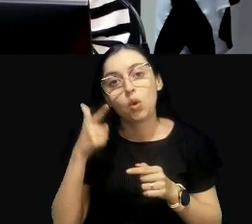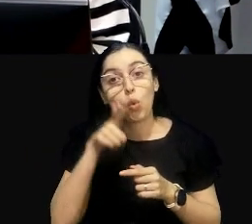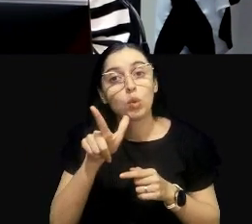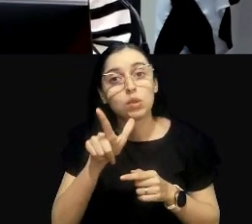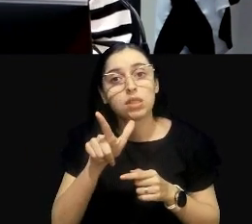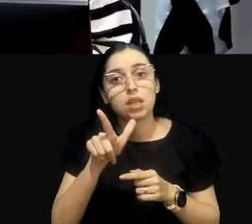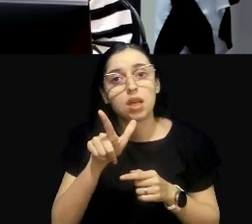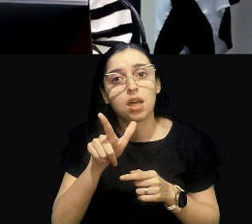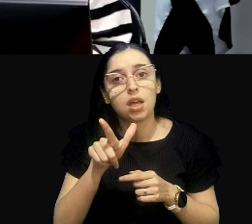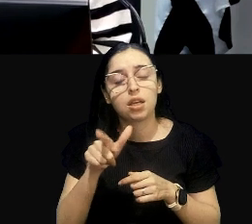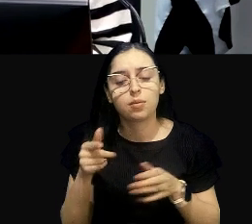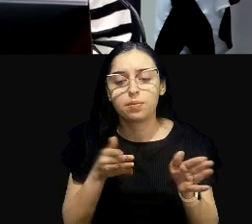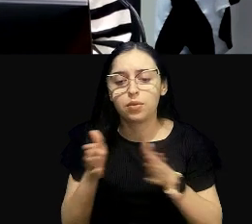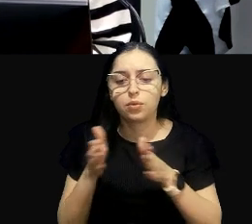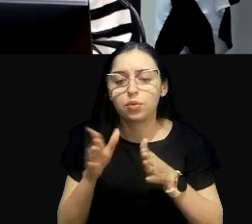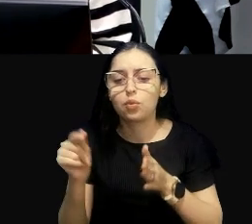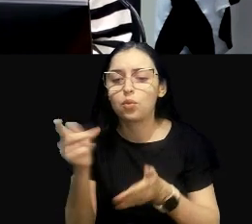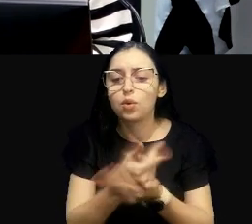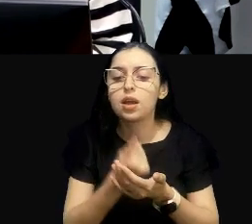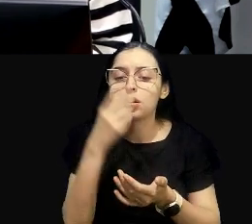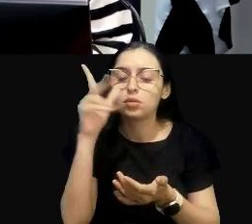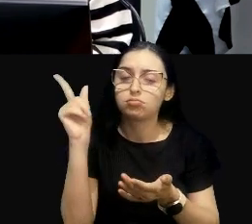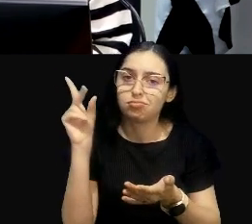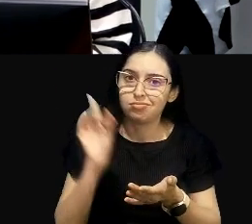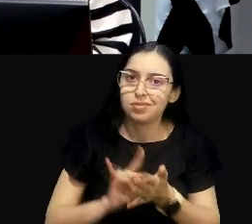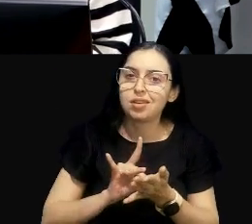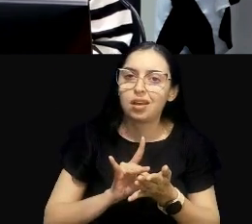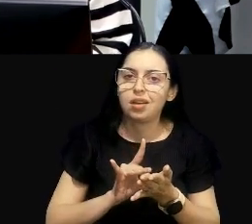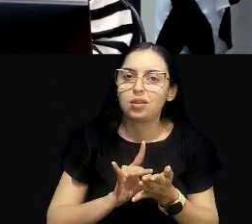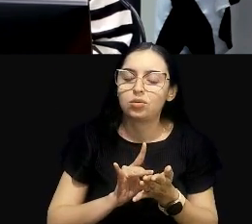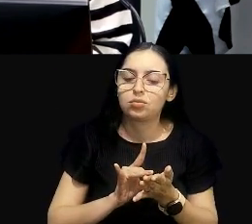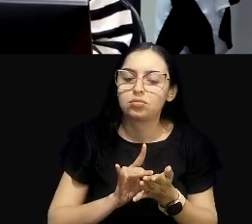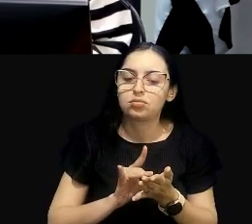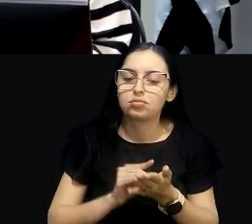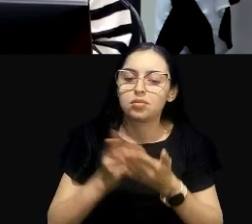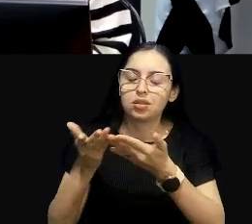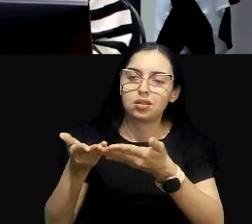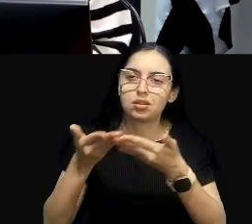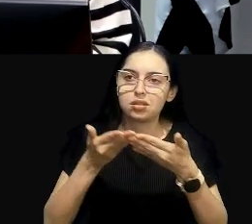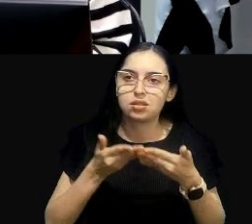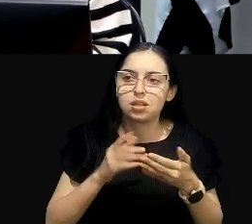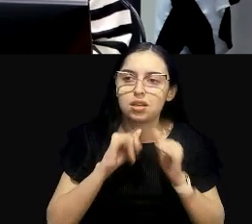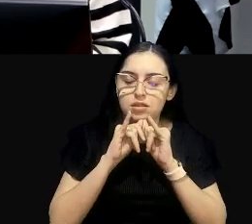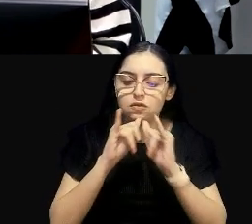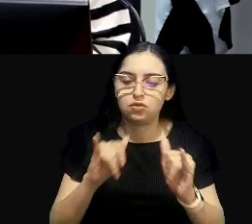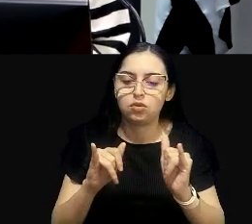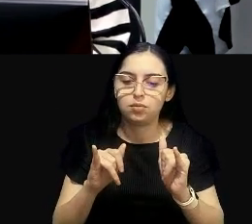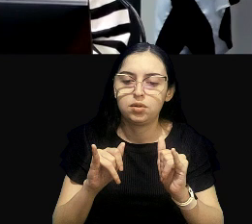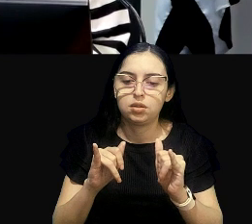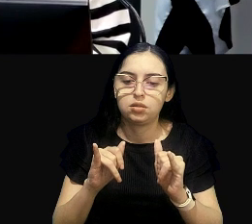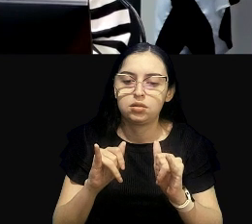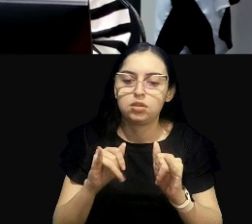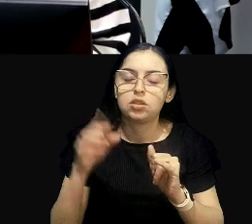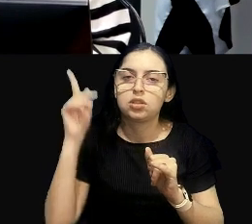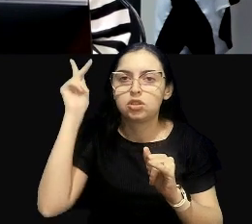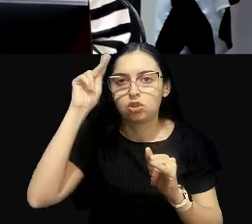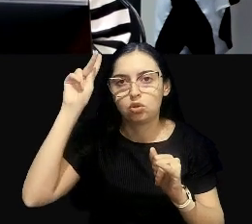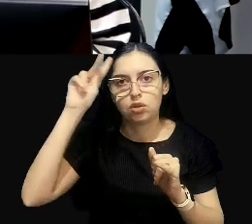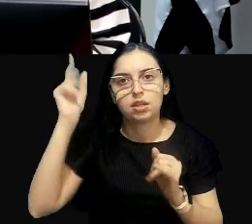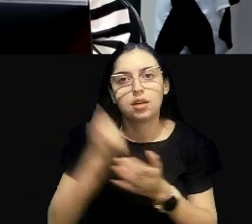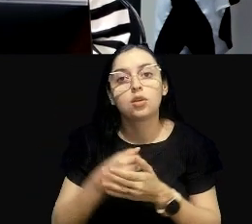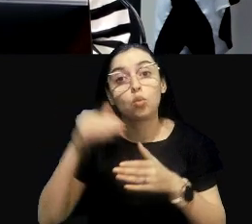buscar os canais certos para trazer as informações históricas que estão lá